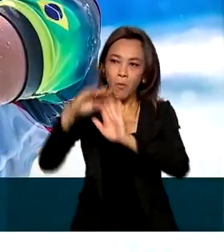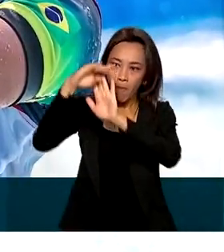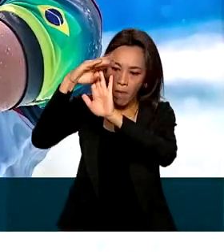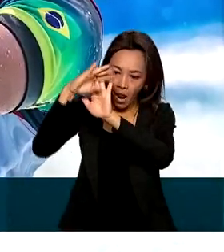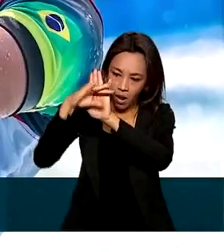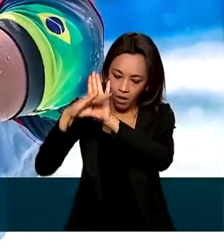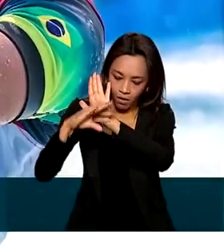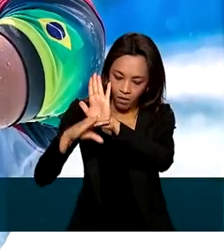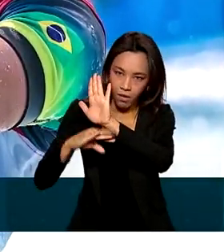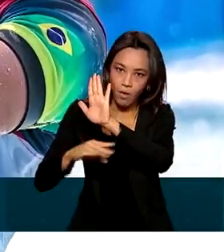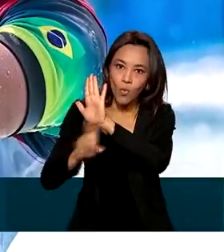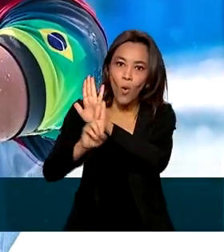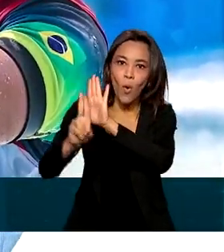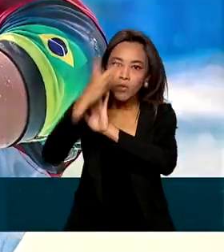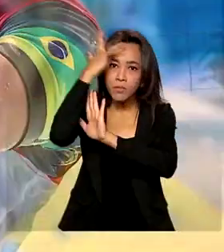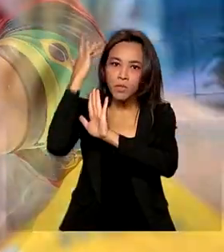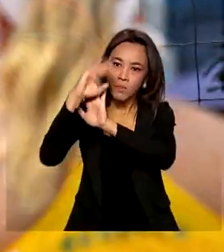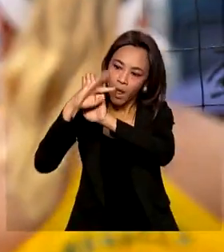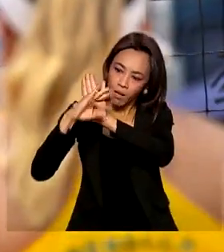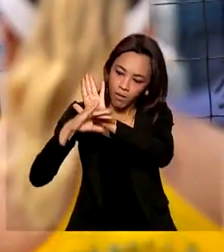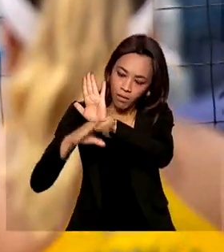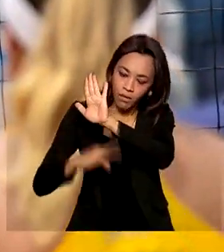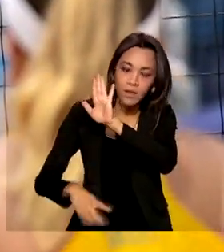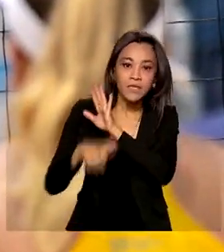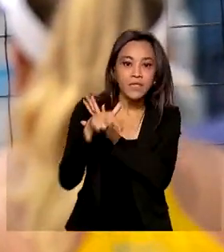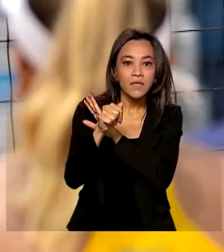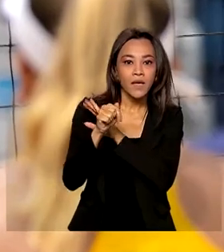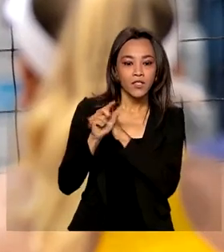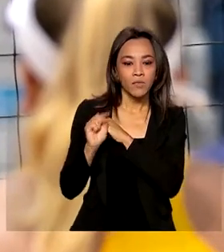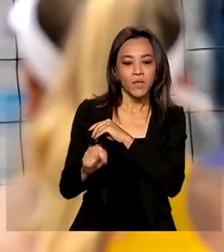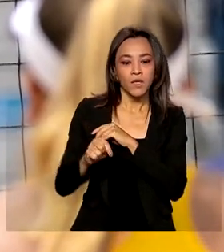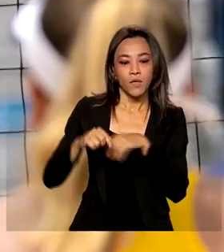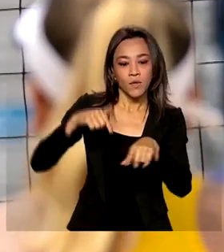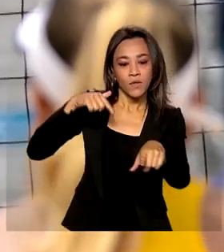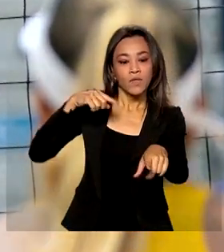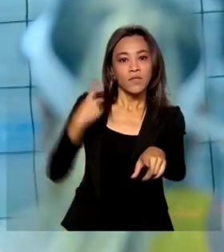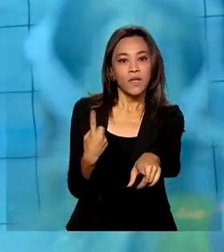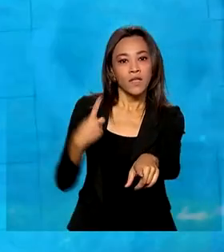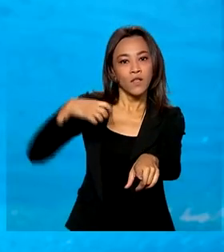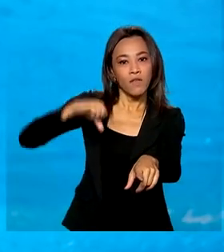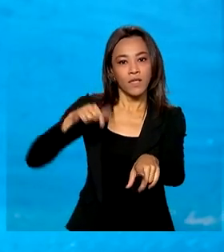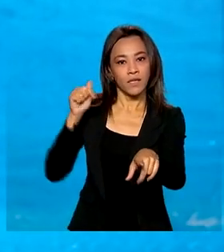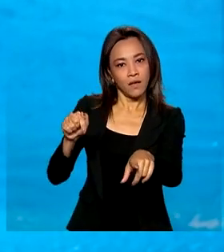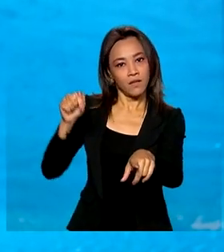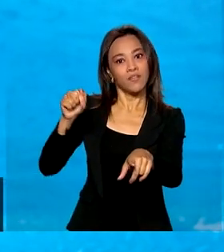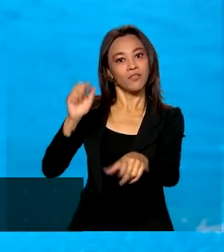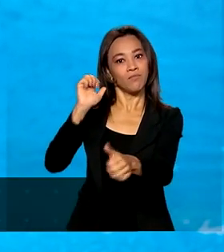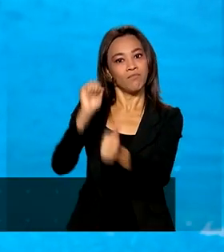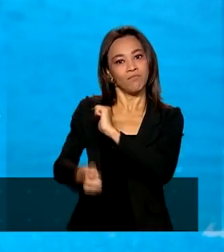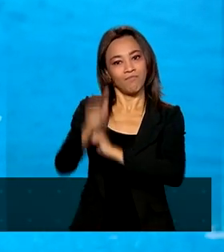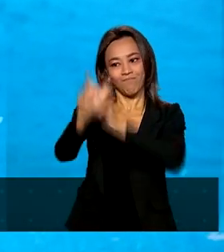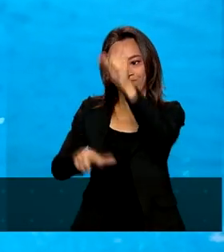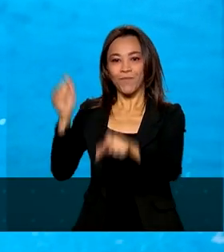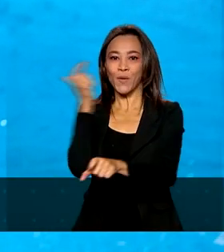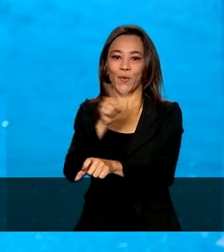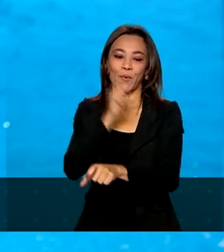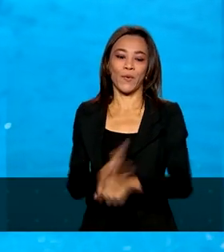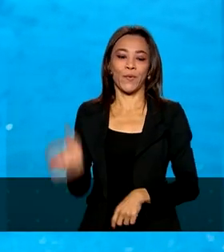contemplados. São 7.197 esportistas beneficiados. Outros